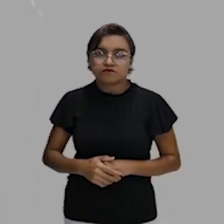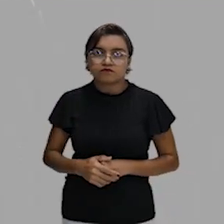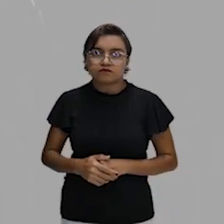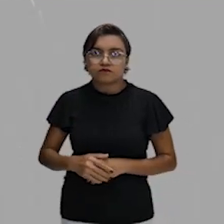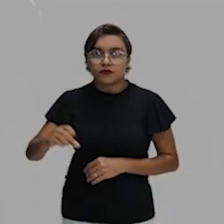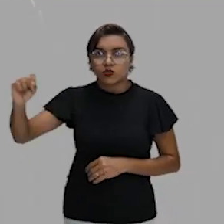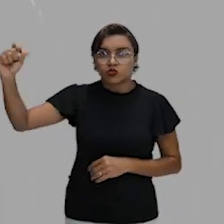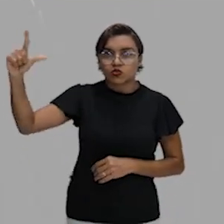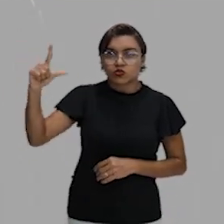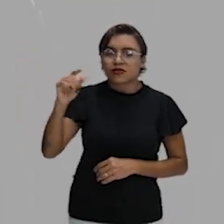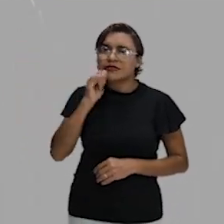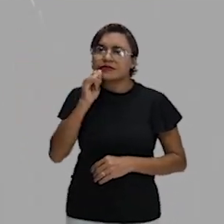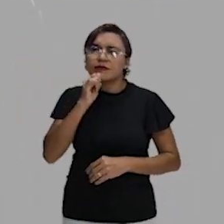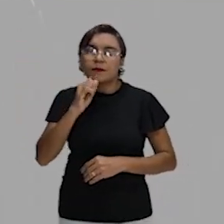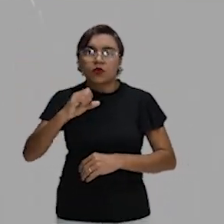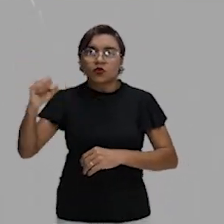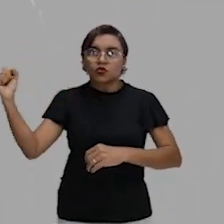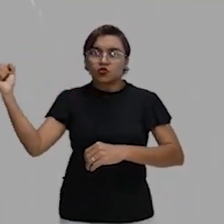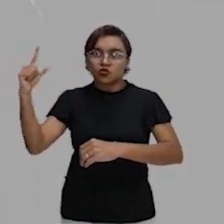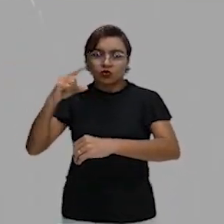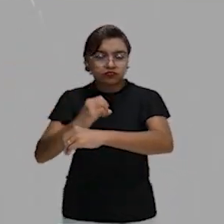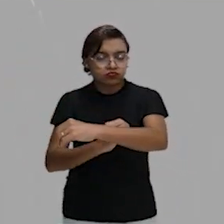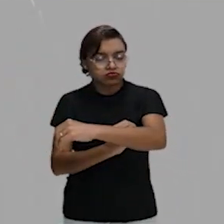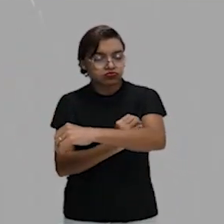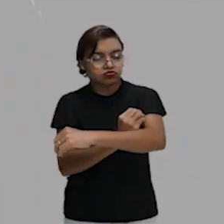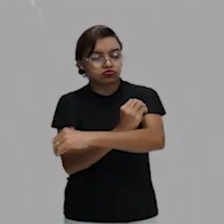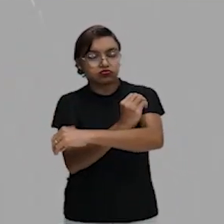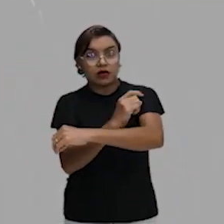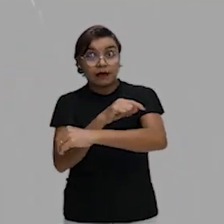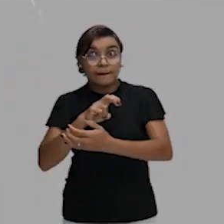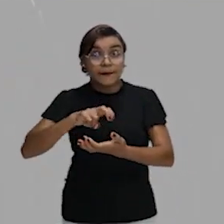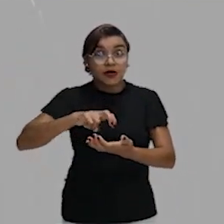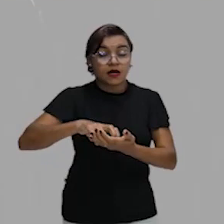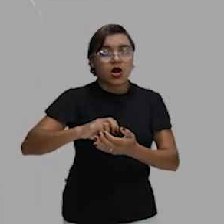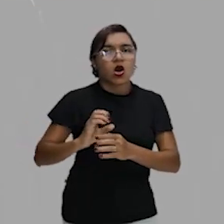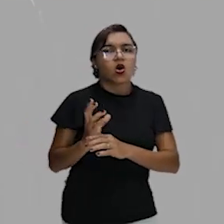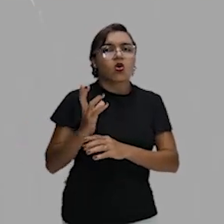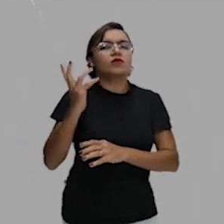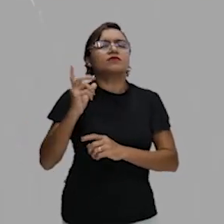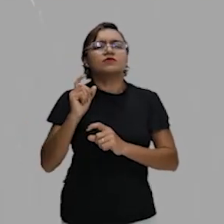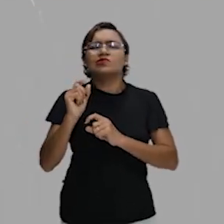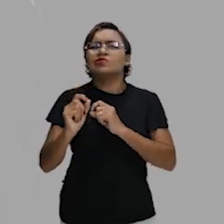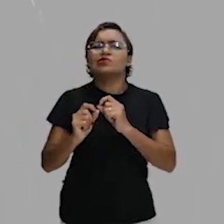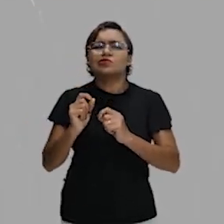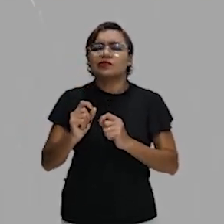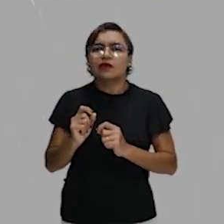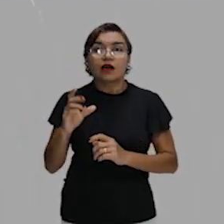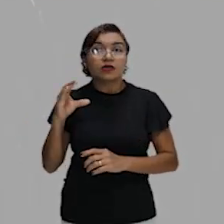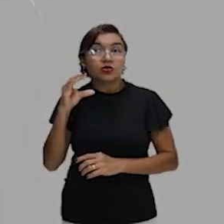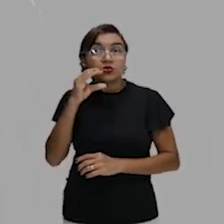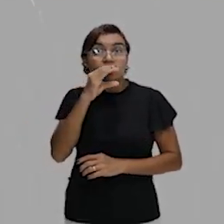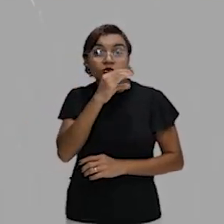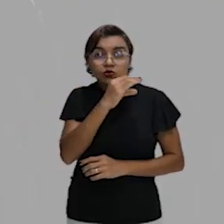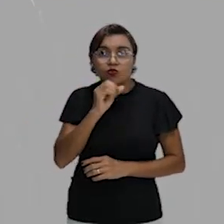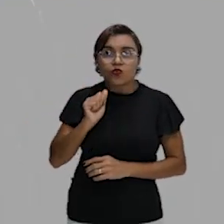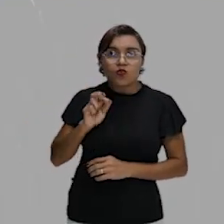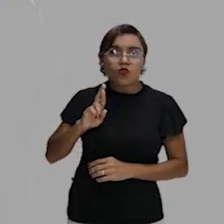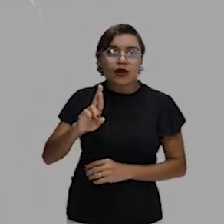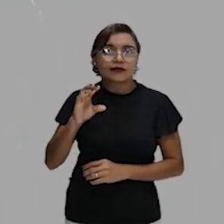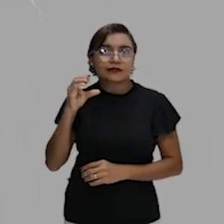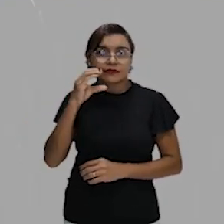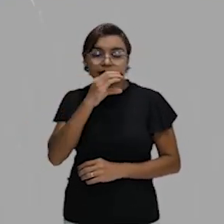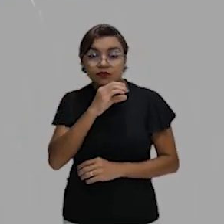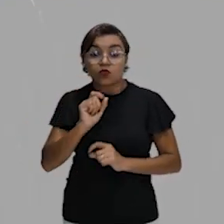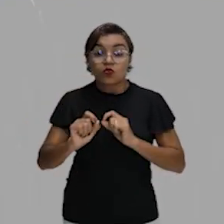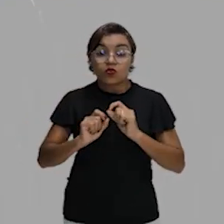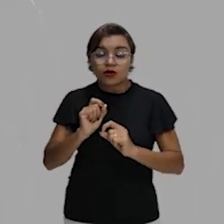Sol nasceu, né? Está amanhecendo, o que é vai tender a acontecer naturalmente? Esquentar o ar quente passar e esquentar